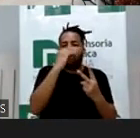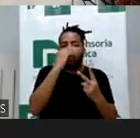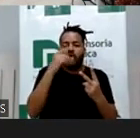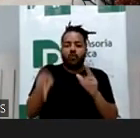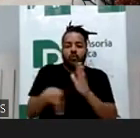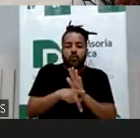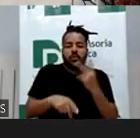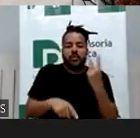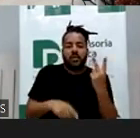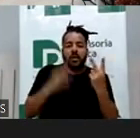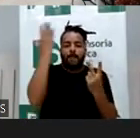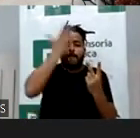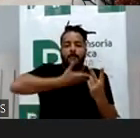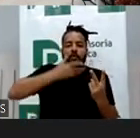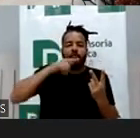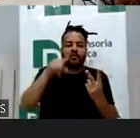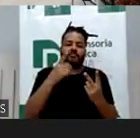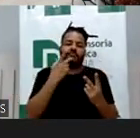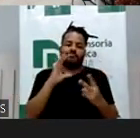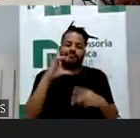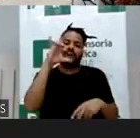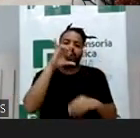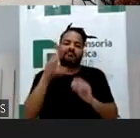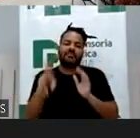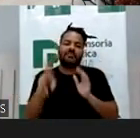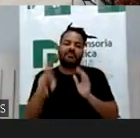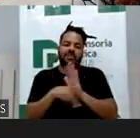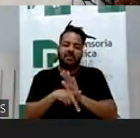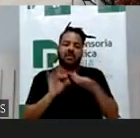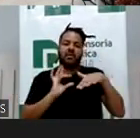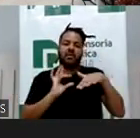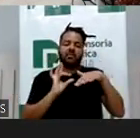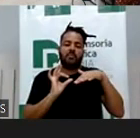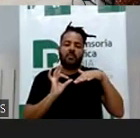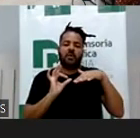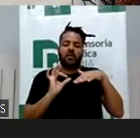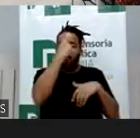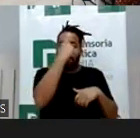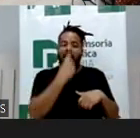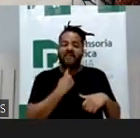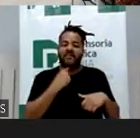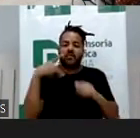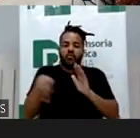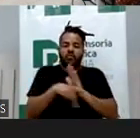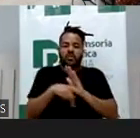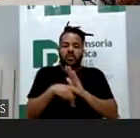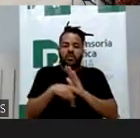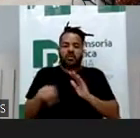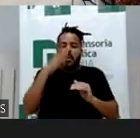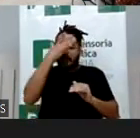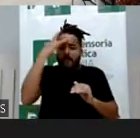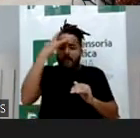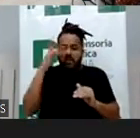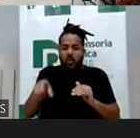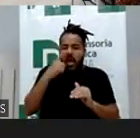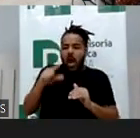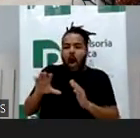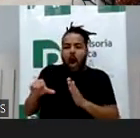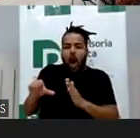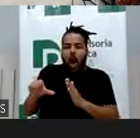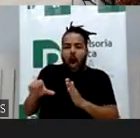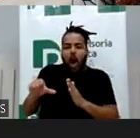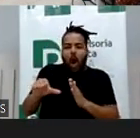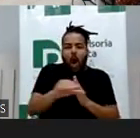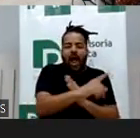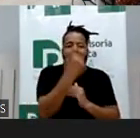pra comprovar que aquela é um perfil seu. Ele não tinha, foi uma dificuldade e teve gente caindo no golpe. Teve gente que deu